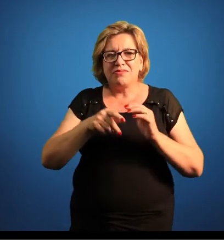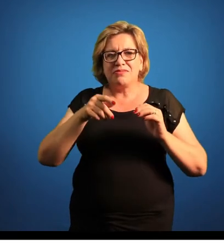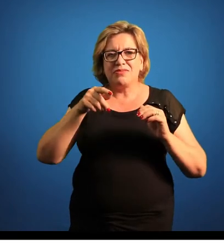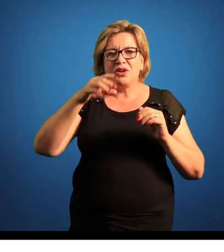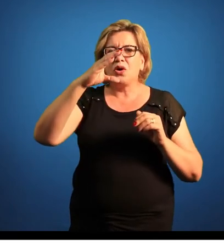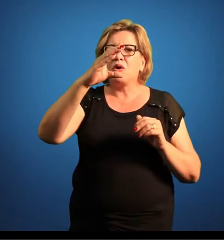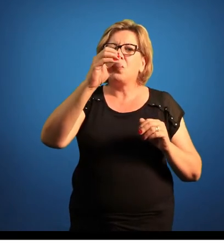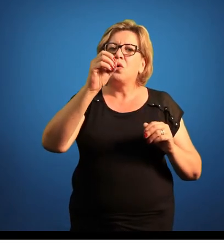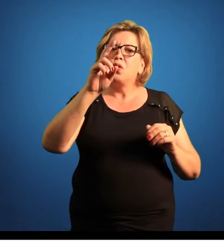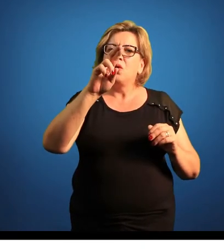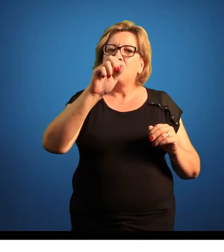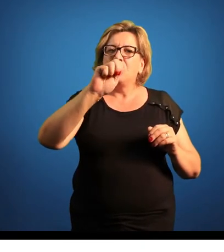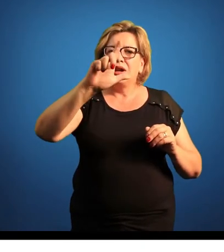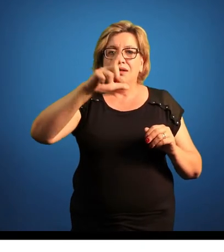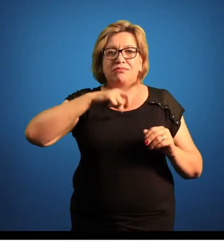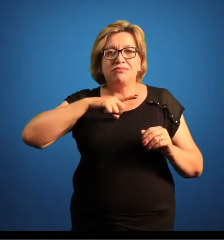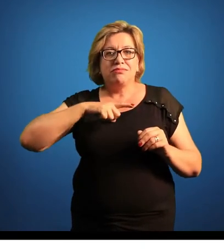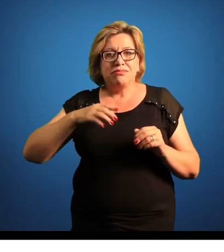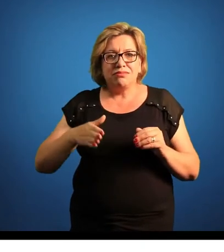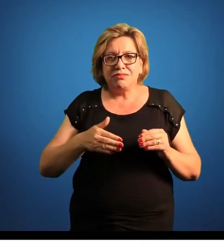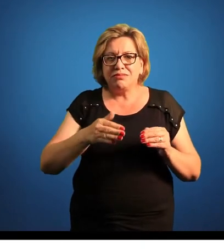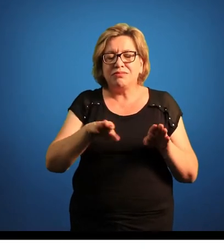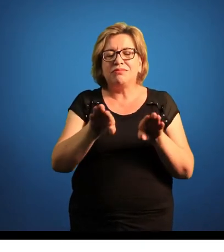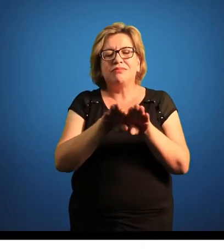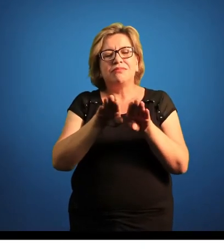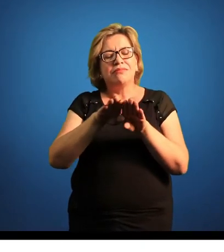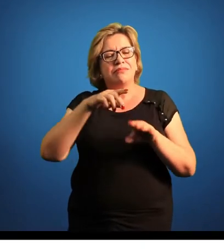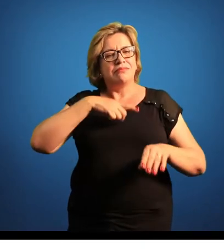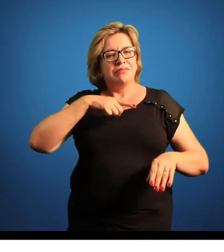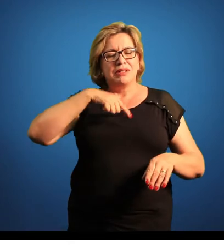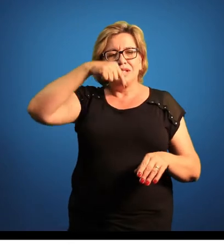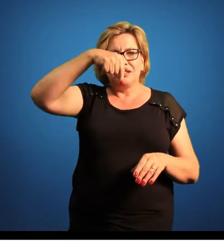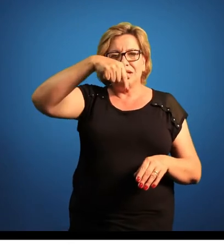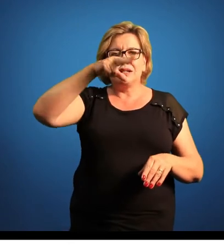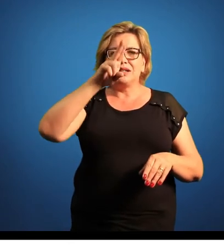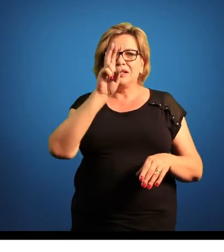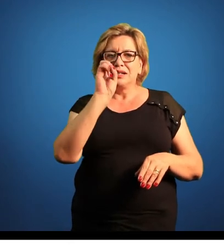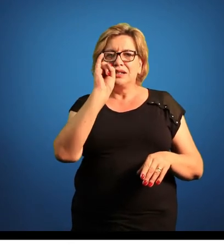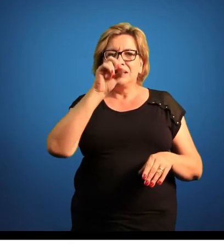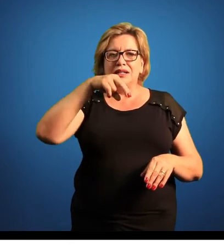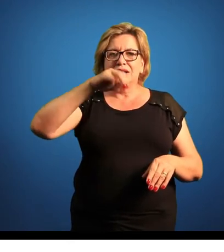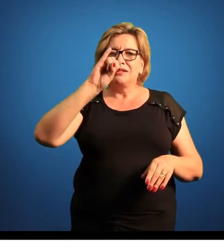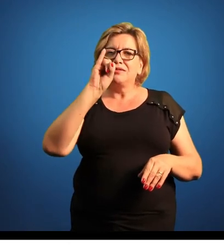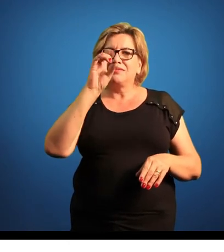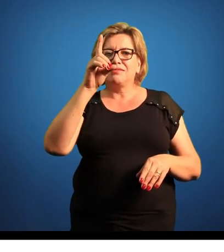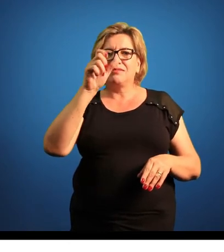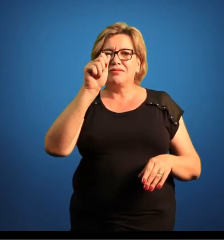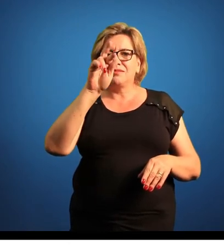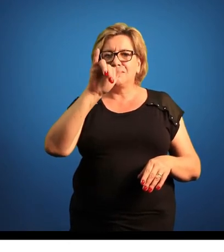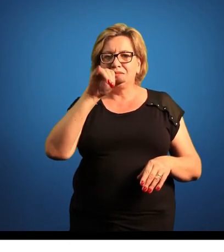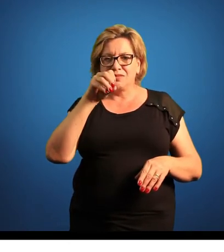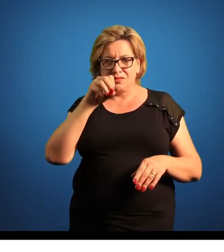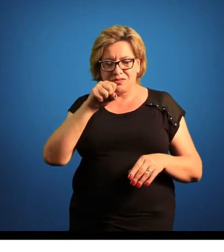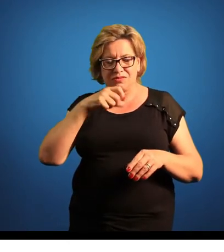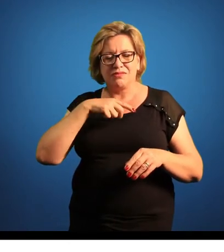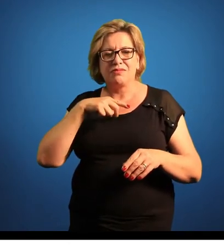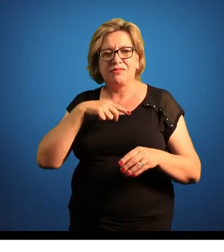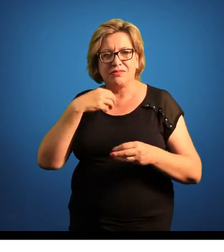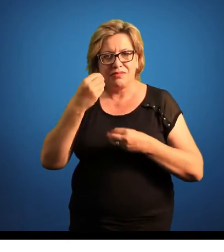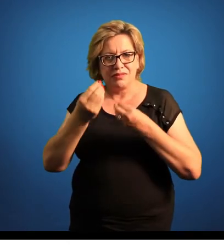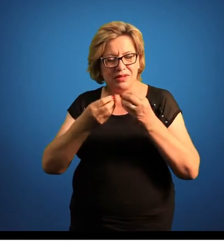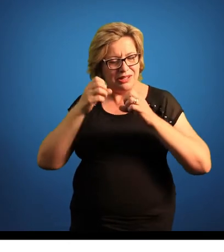corais. Ele tem peixes e tem quinidários, o grupo dos corais, o grupo do antozoa que a gente viu nas aulas anteriores.